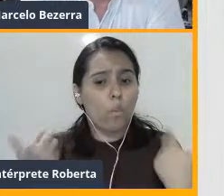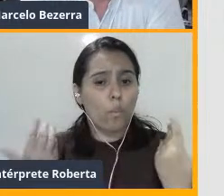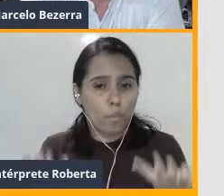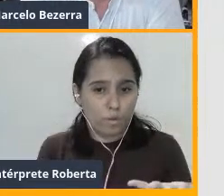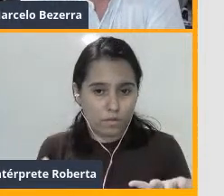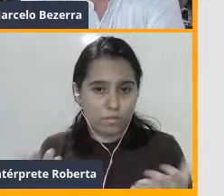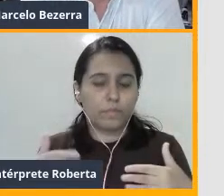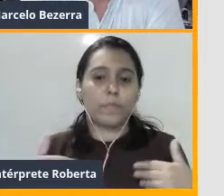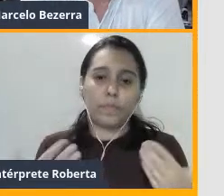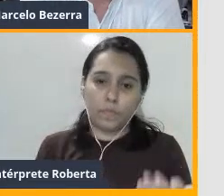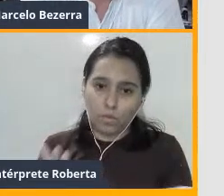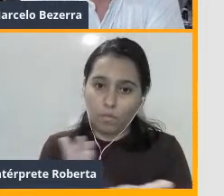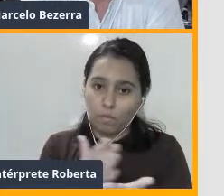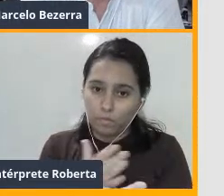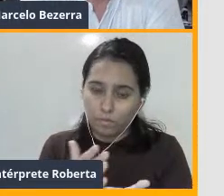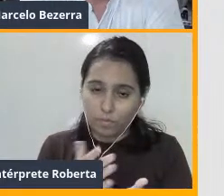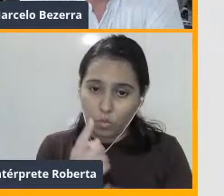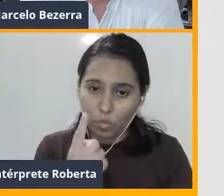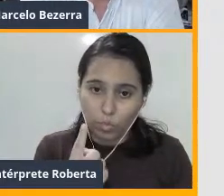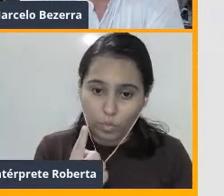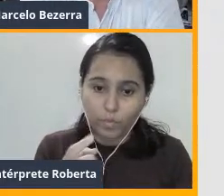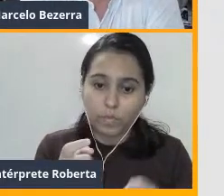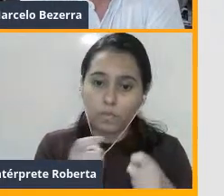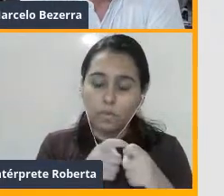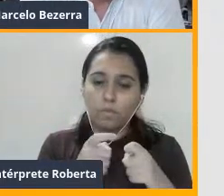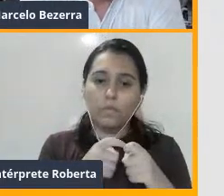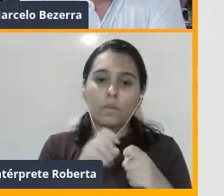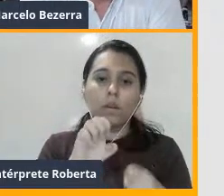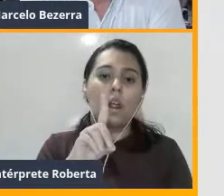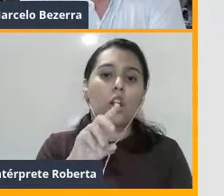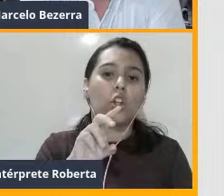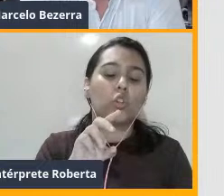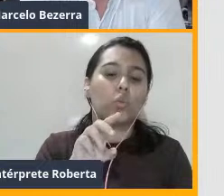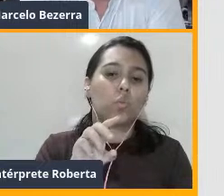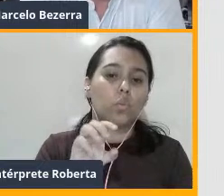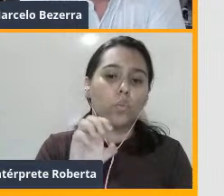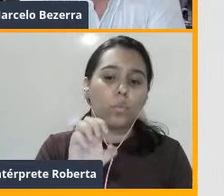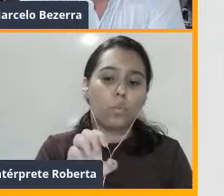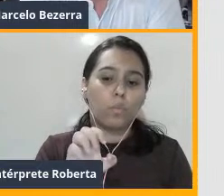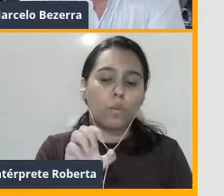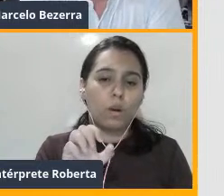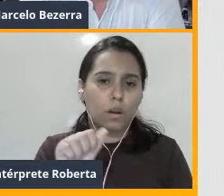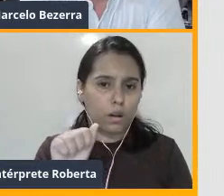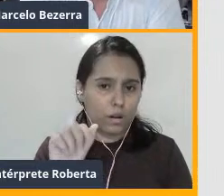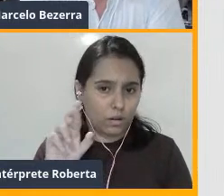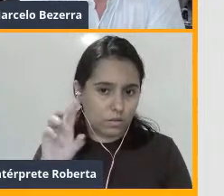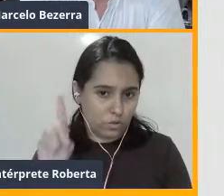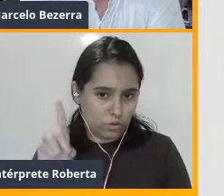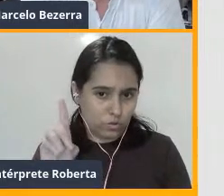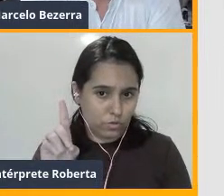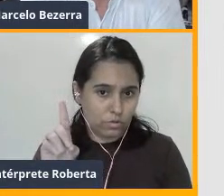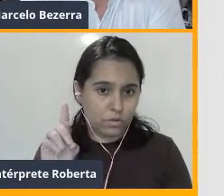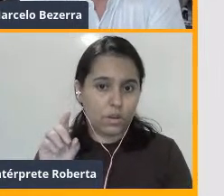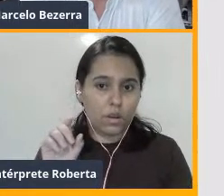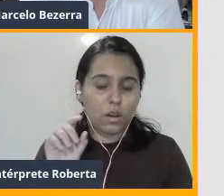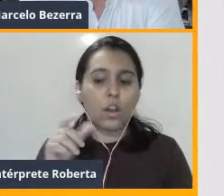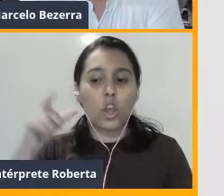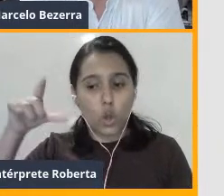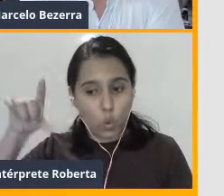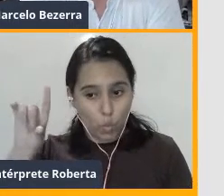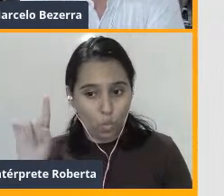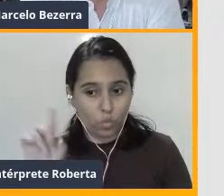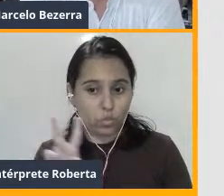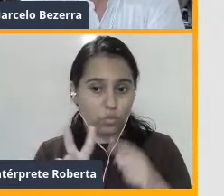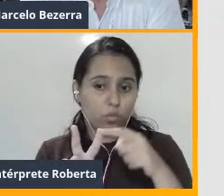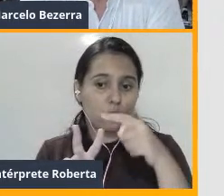envolvidos, o Edward e o Steppel, eles começaram a observar a partir de estudos